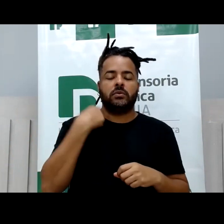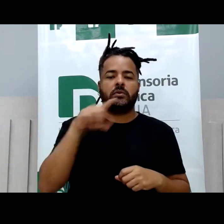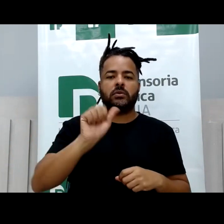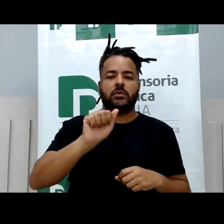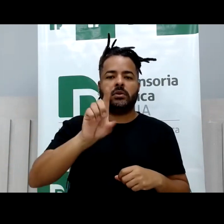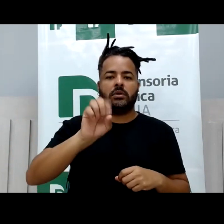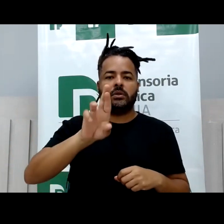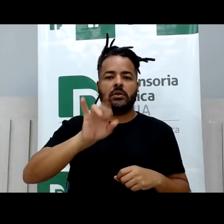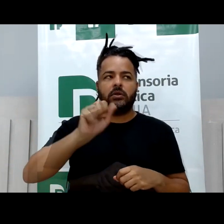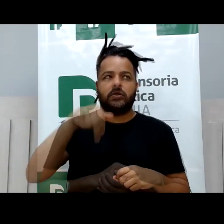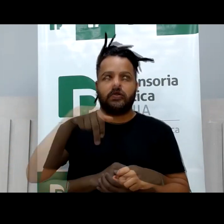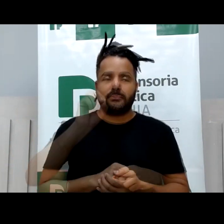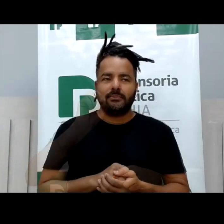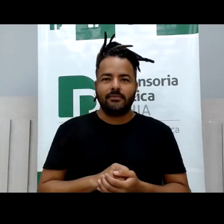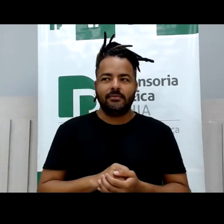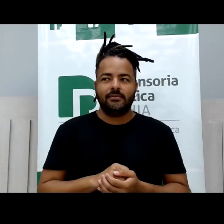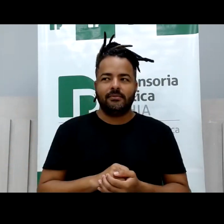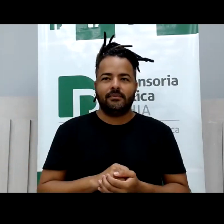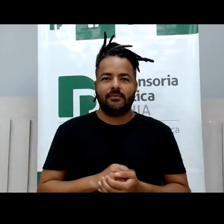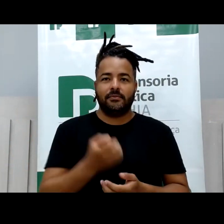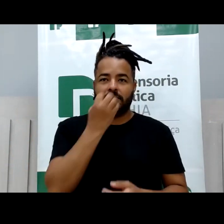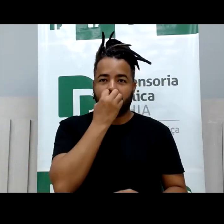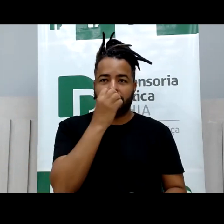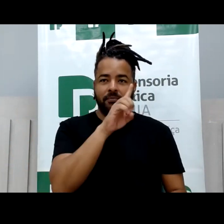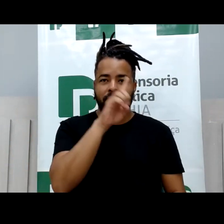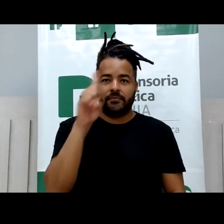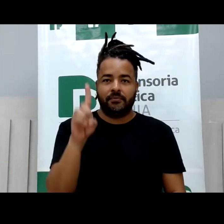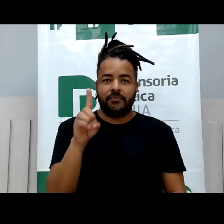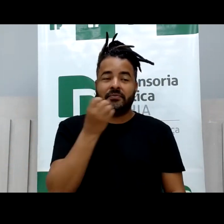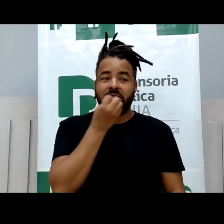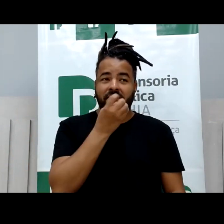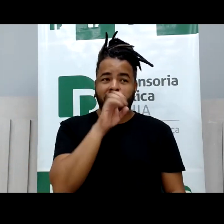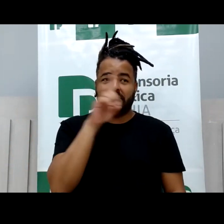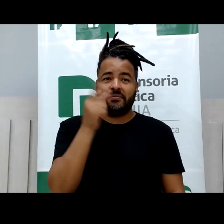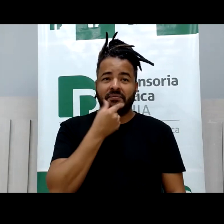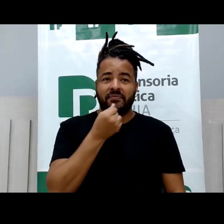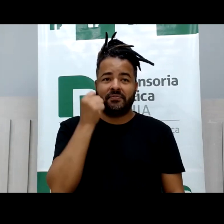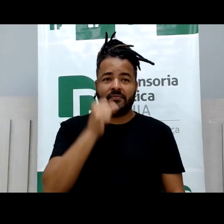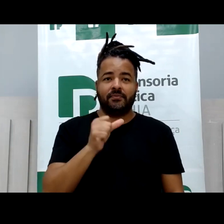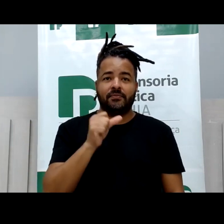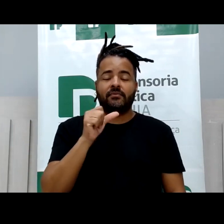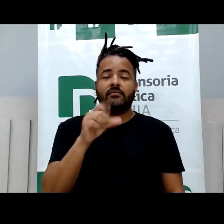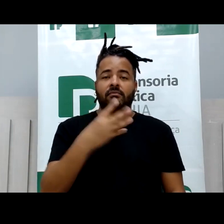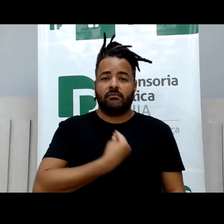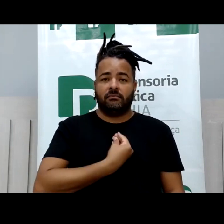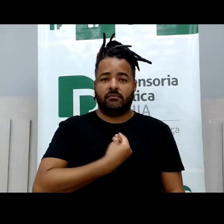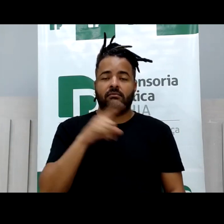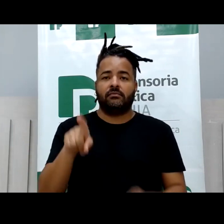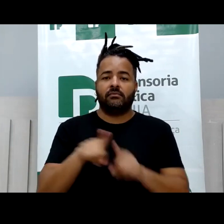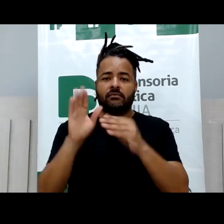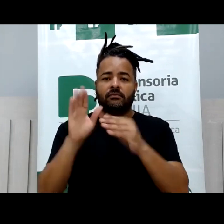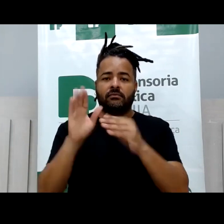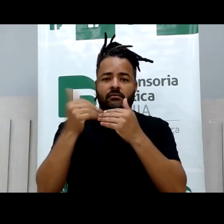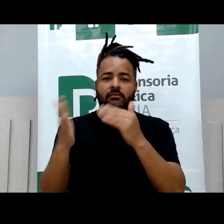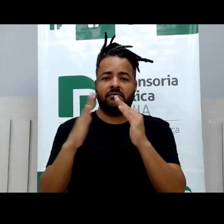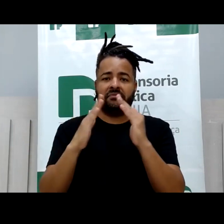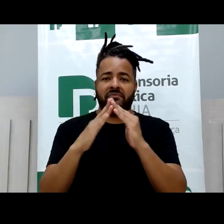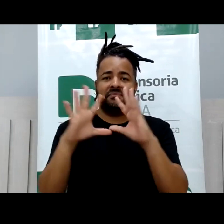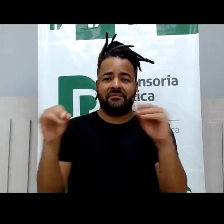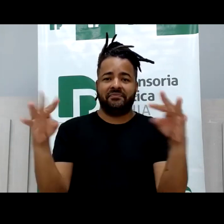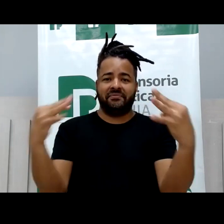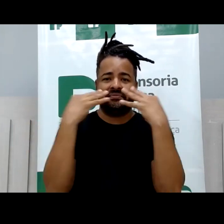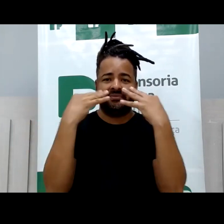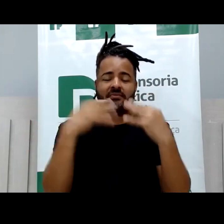infância e juventude. Bom dia, bom dia a todos e todas presentes, ao pessoal de casa que nos assiste. Bom dia, doutora